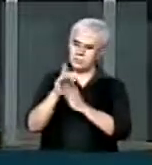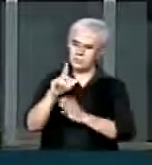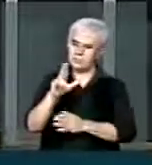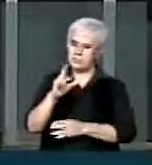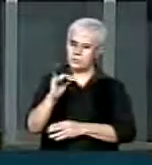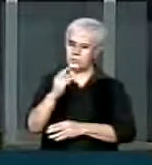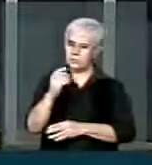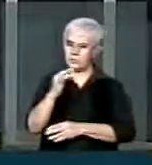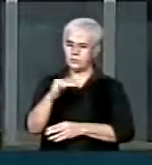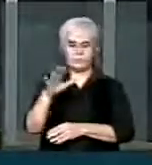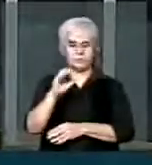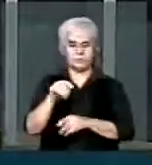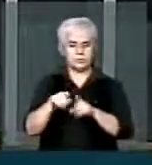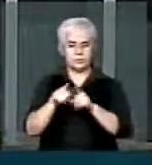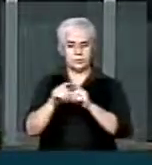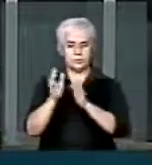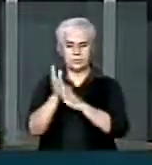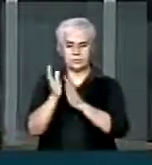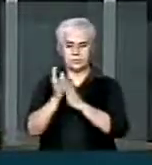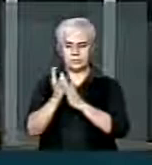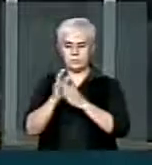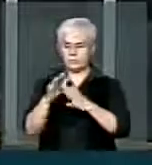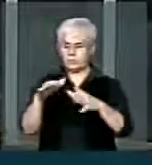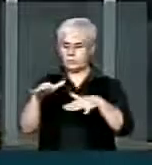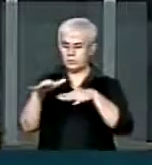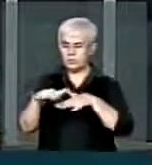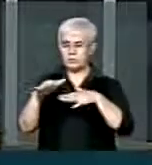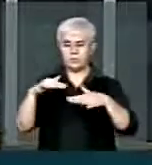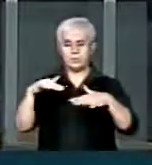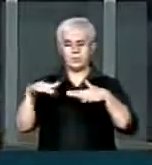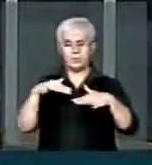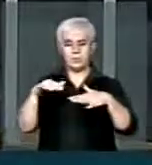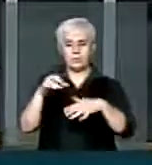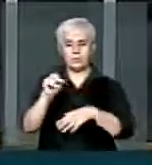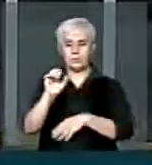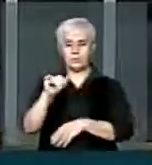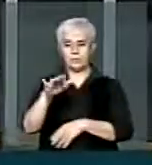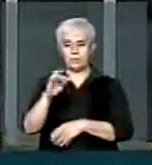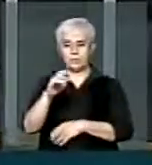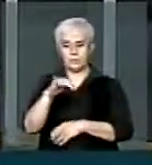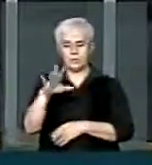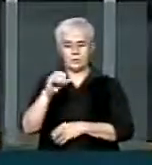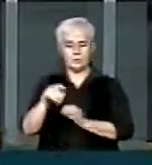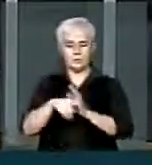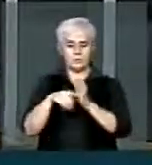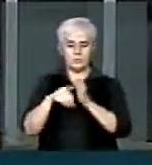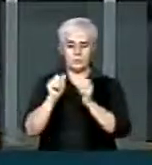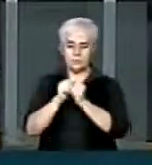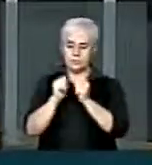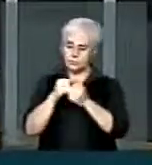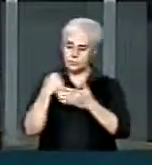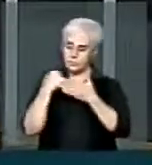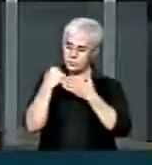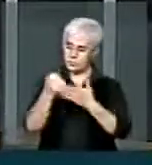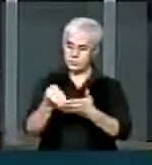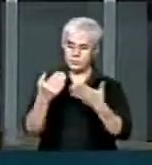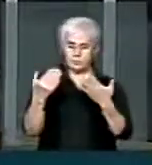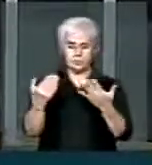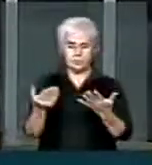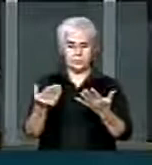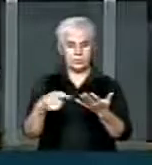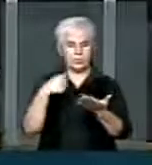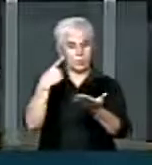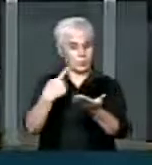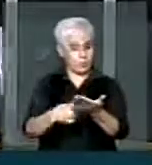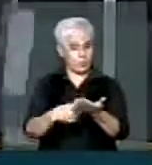parabenizar o movimento dos Sem Teto de Santa Maria da Boa Vista e assumir com ele, com esse movimento, obviamente, que um